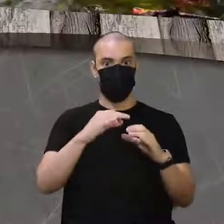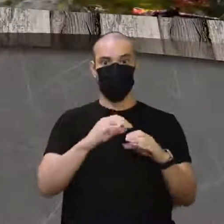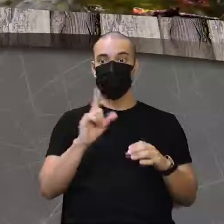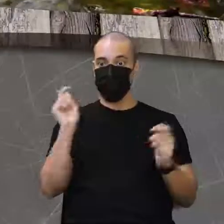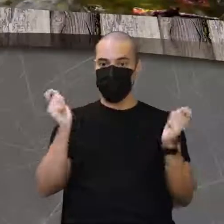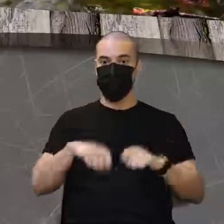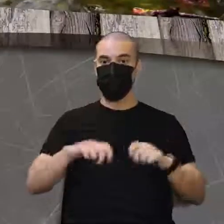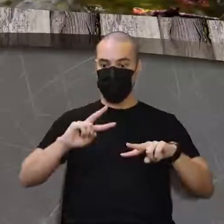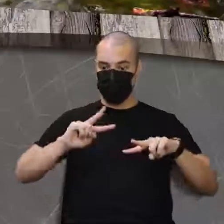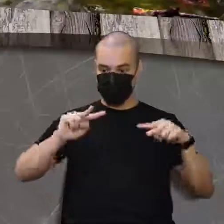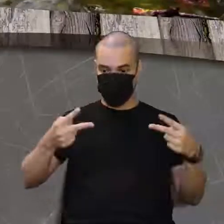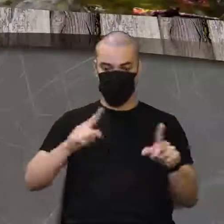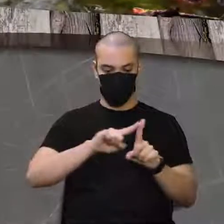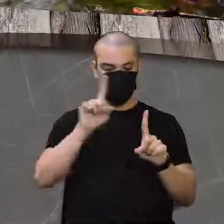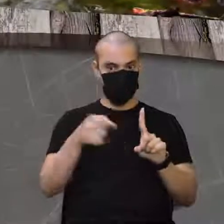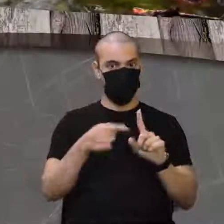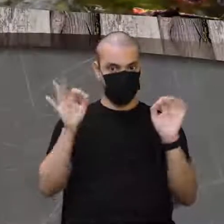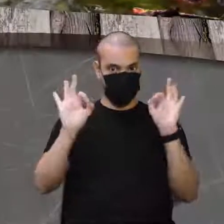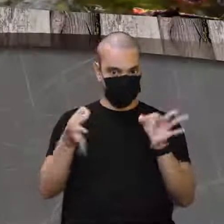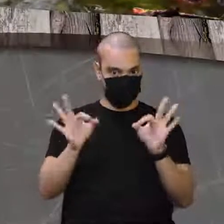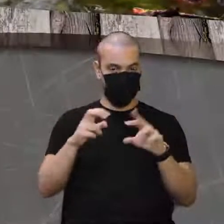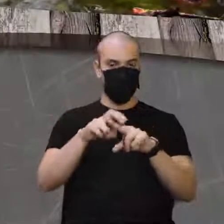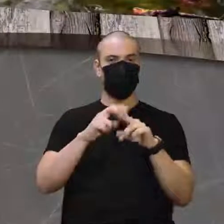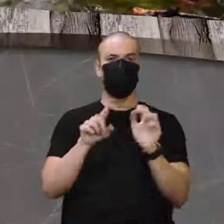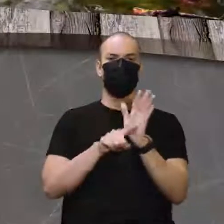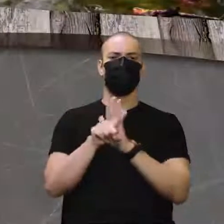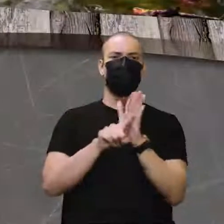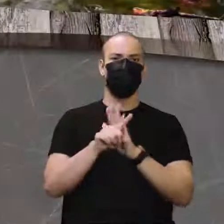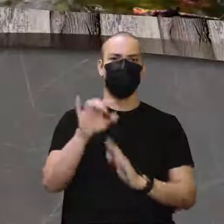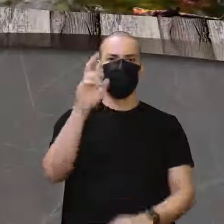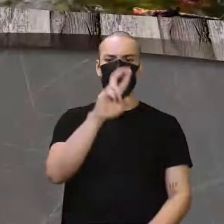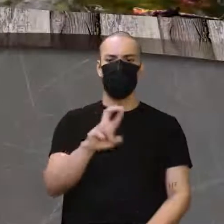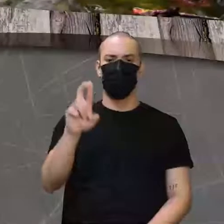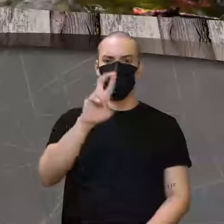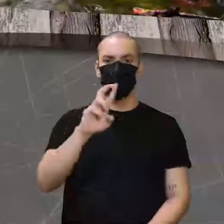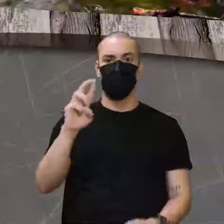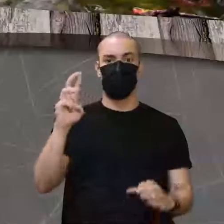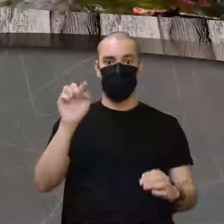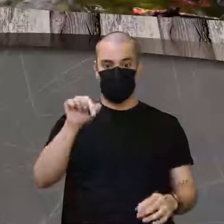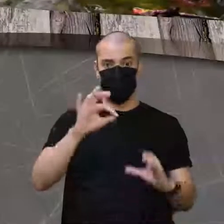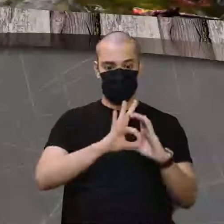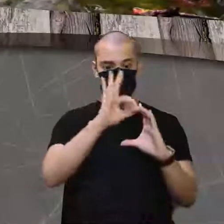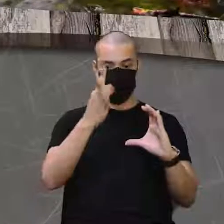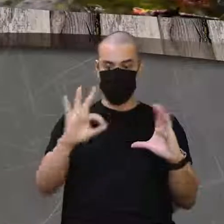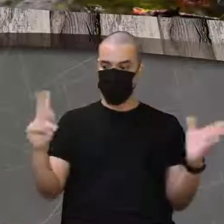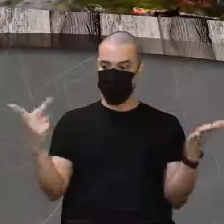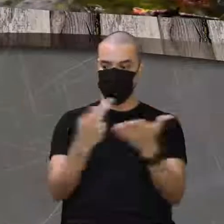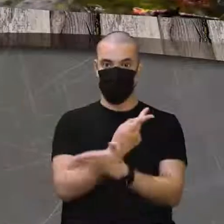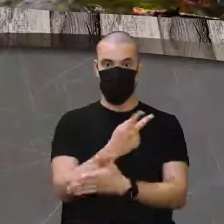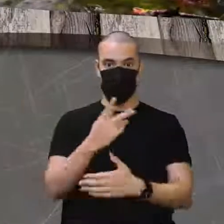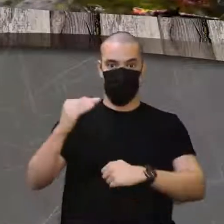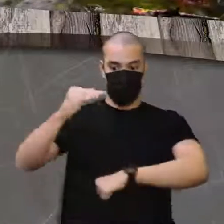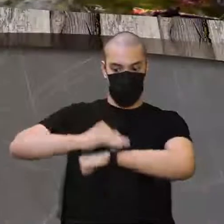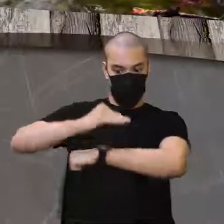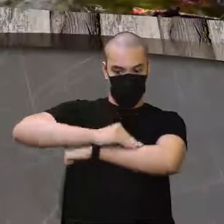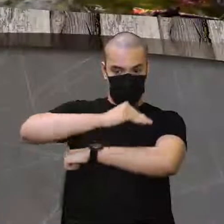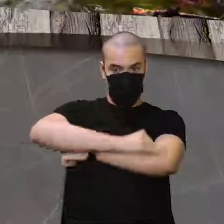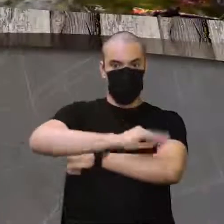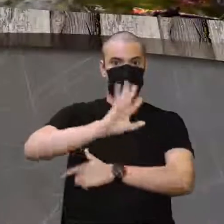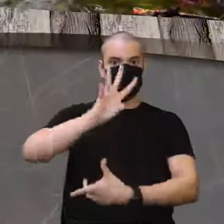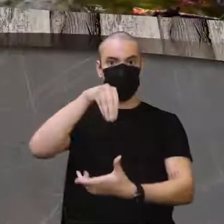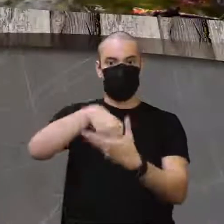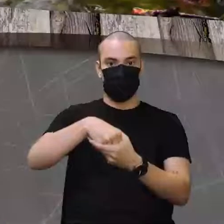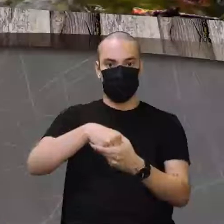reprodutivas, não é isso? Então, eles observaram que houve esse óvulo, liberado pela rã, era fecundado pelo